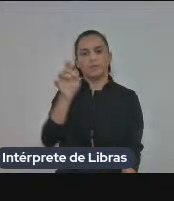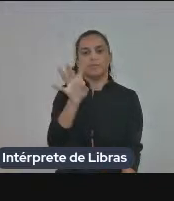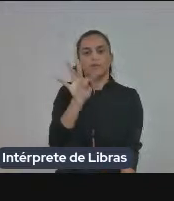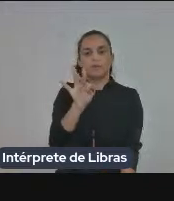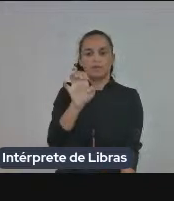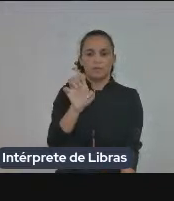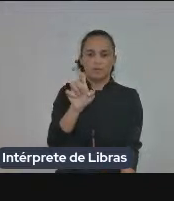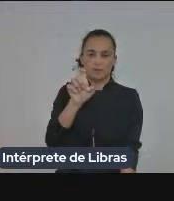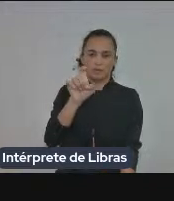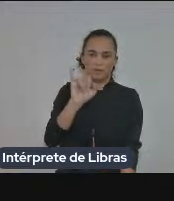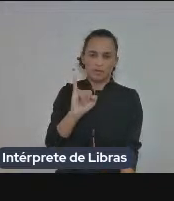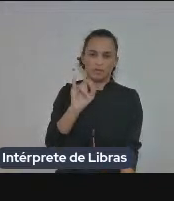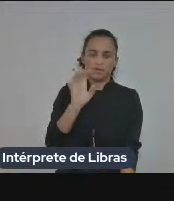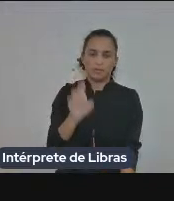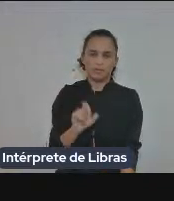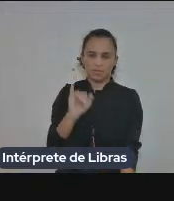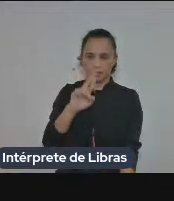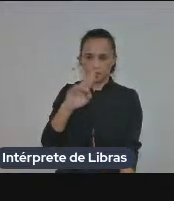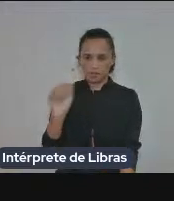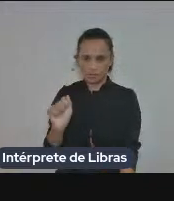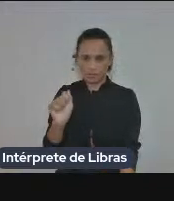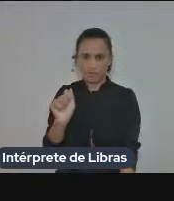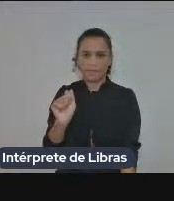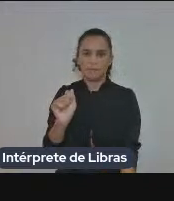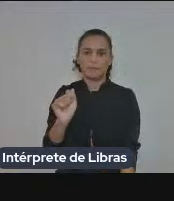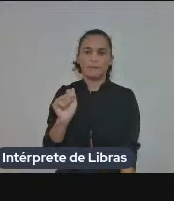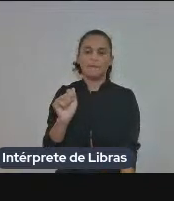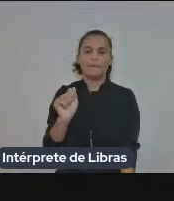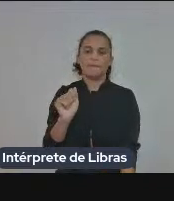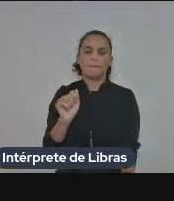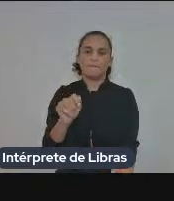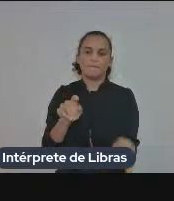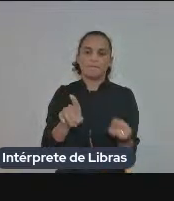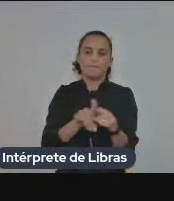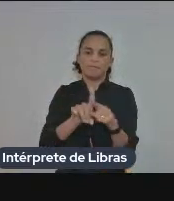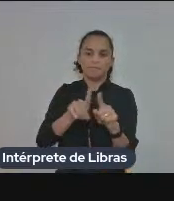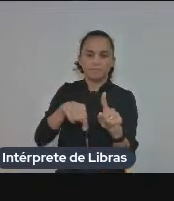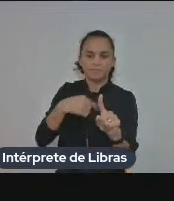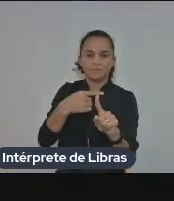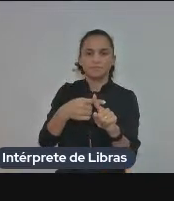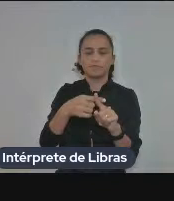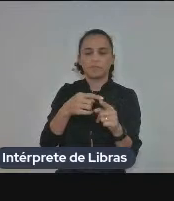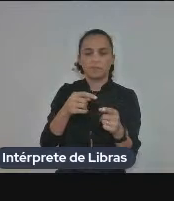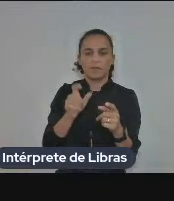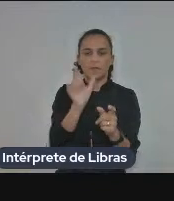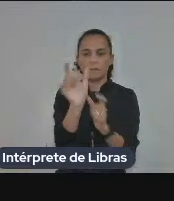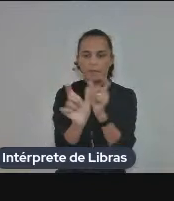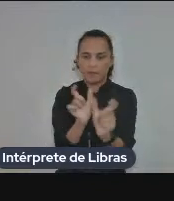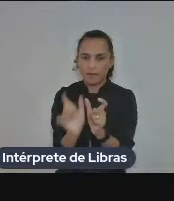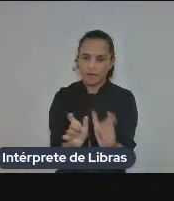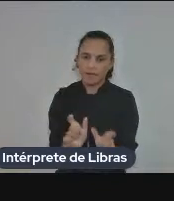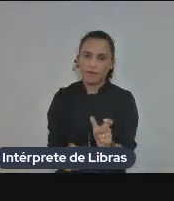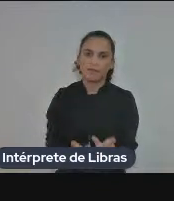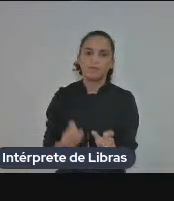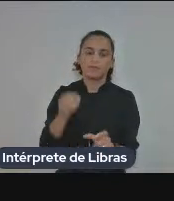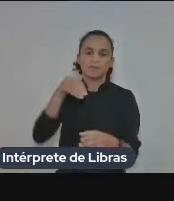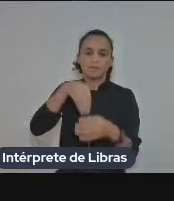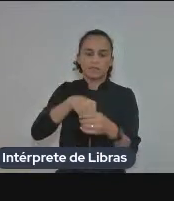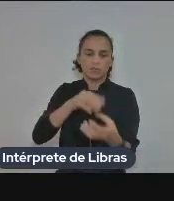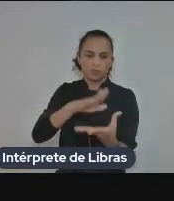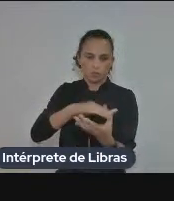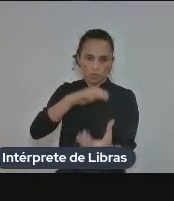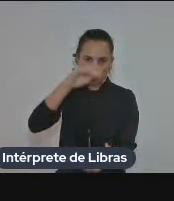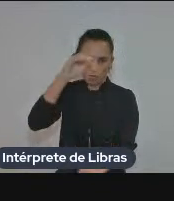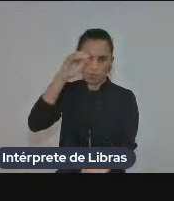nós incorporamos mais palavras ainda para esses corpos e a partir daí